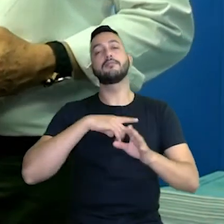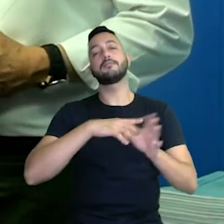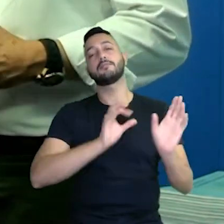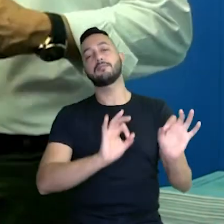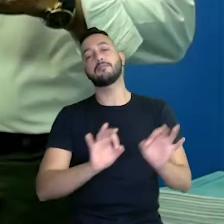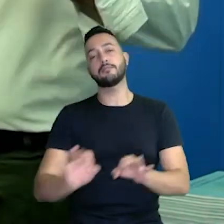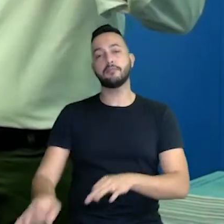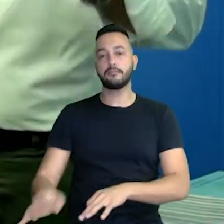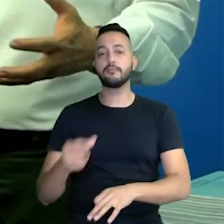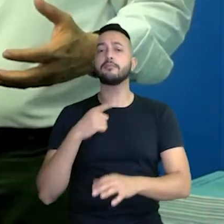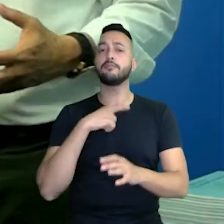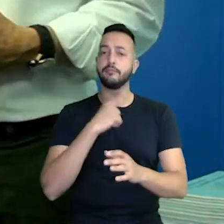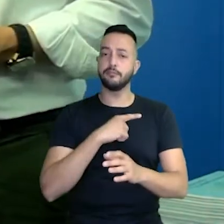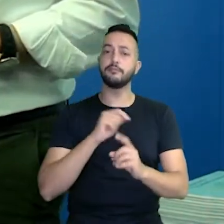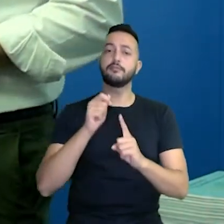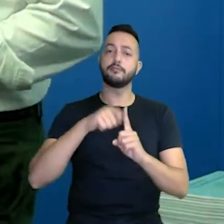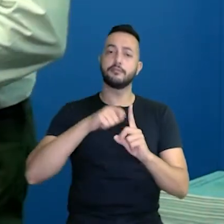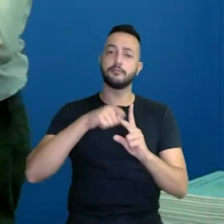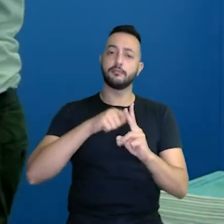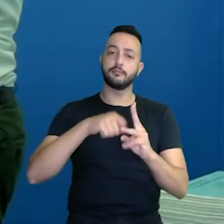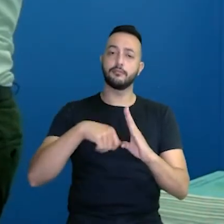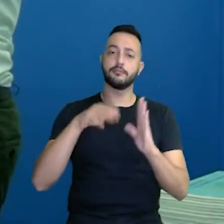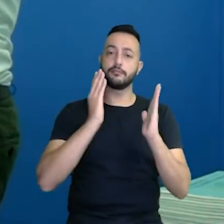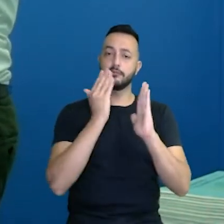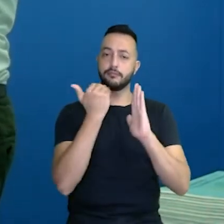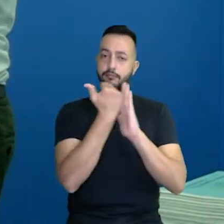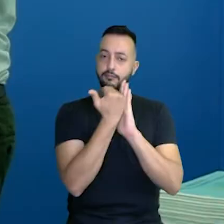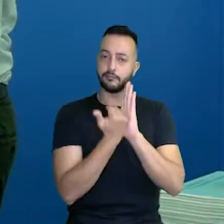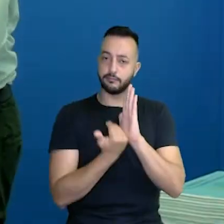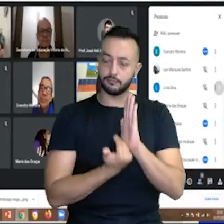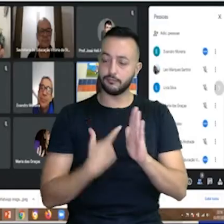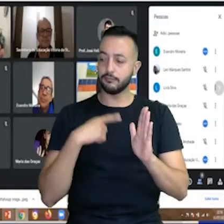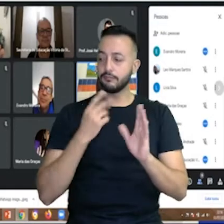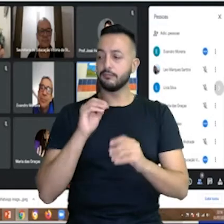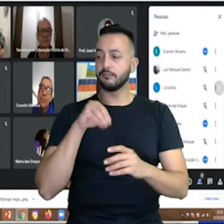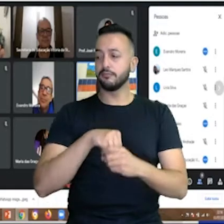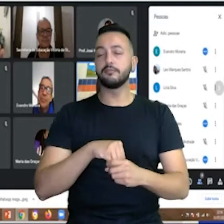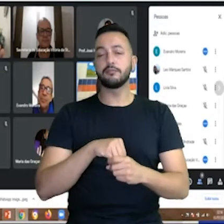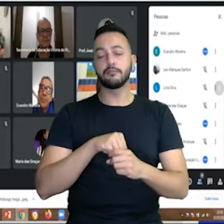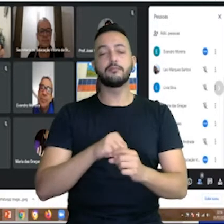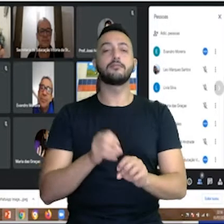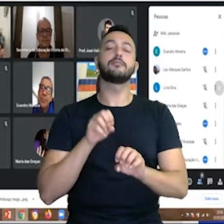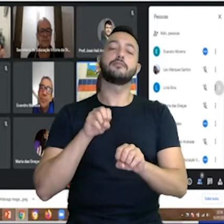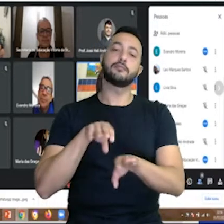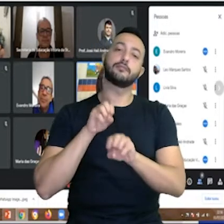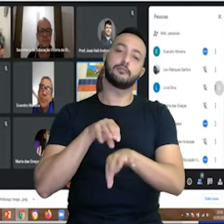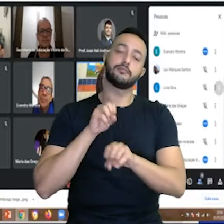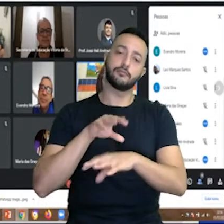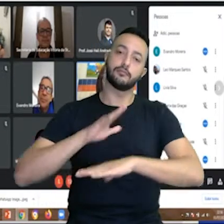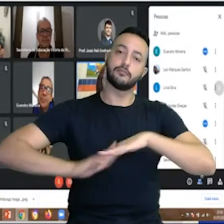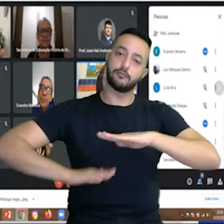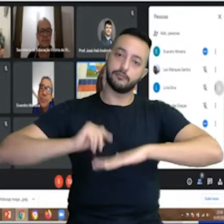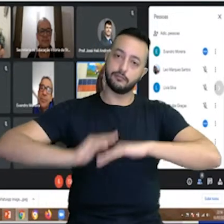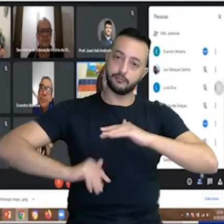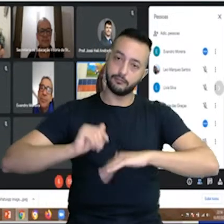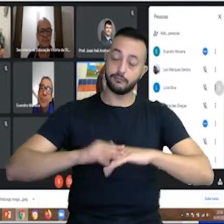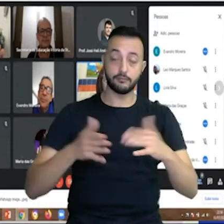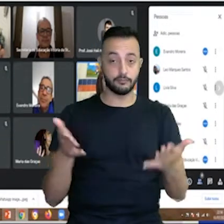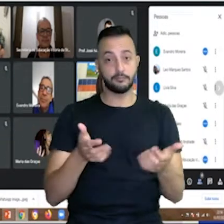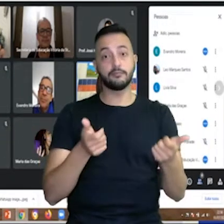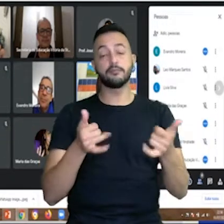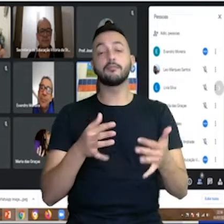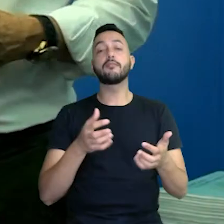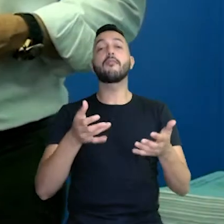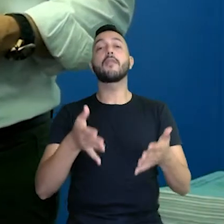constante. Nós temos um cronograma de formação e esse é o núcleo de formação que a gente está se referindo nesse momento, quero dizer